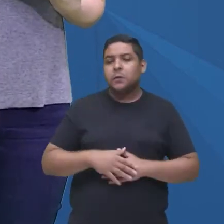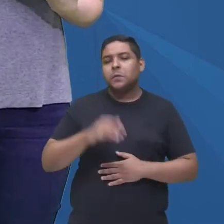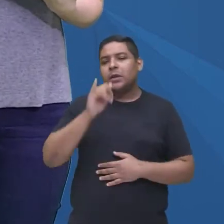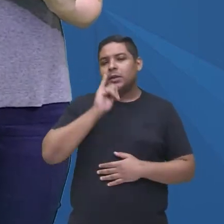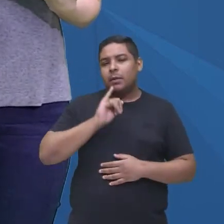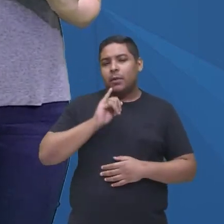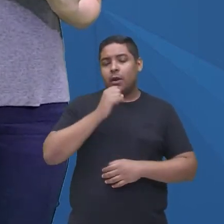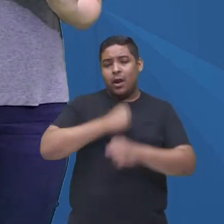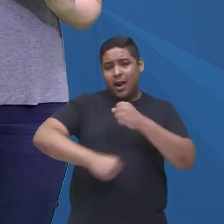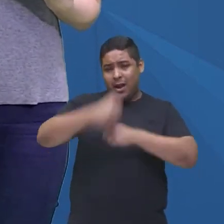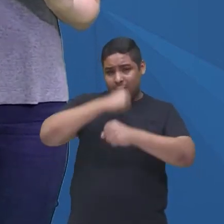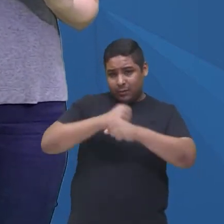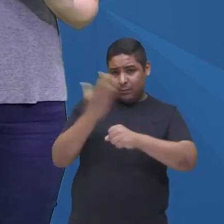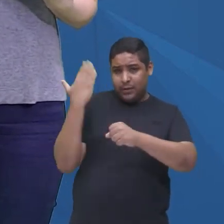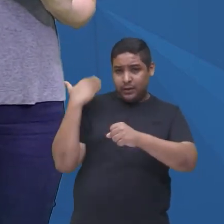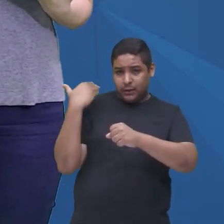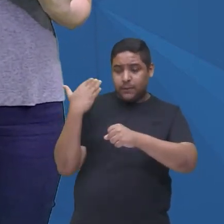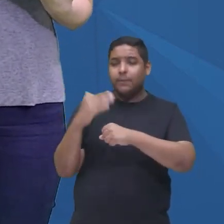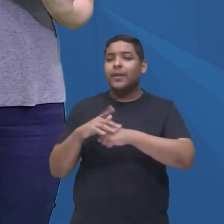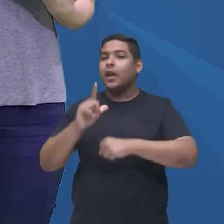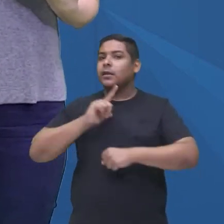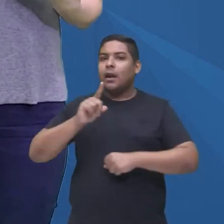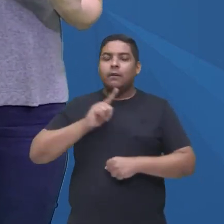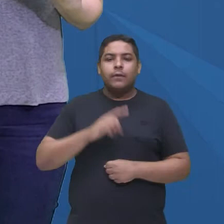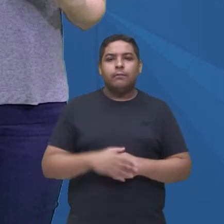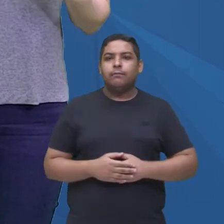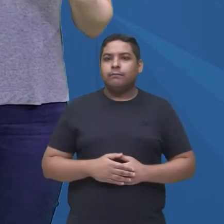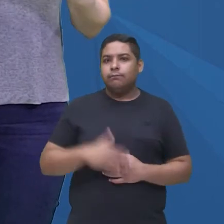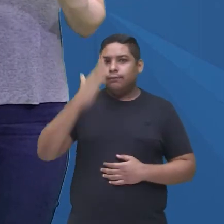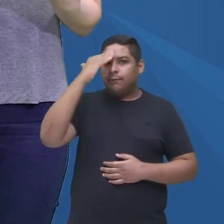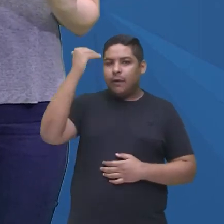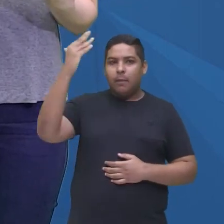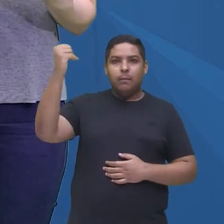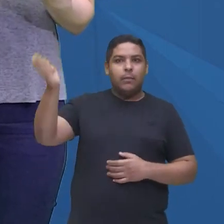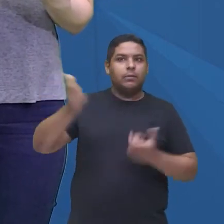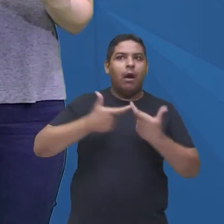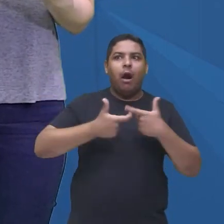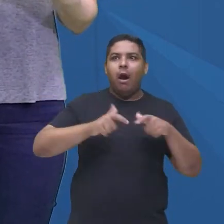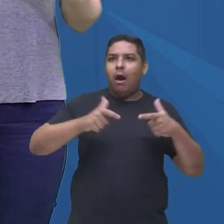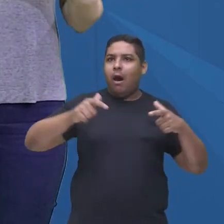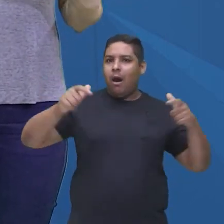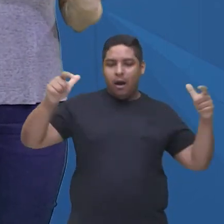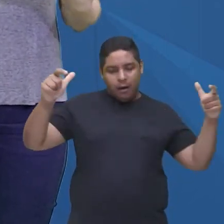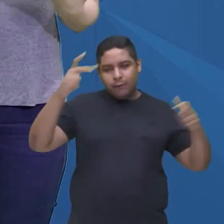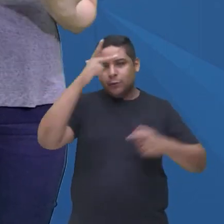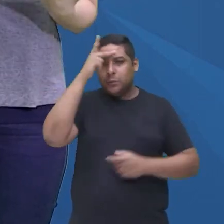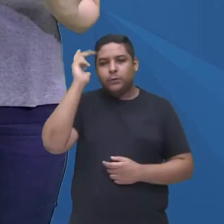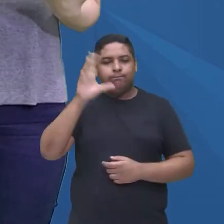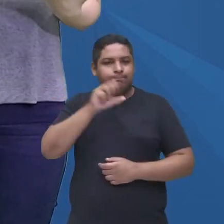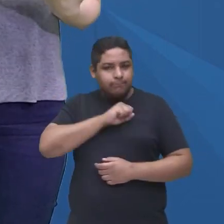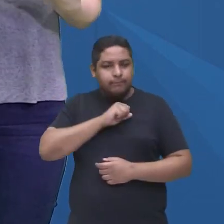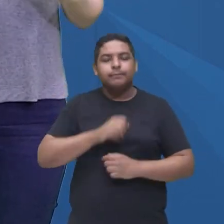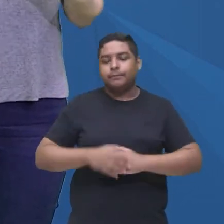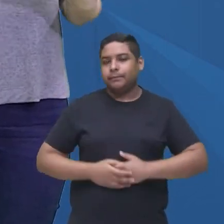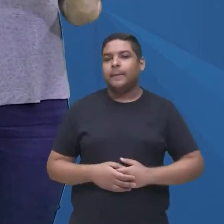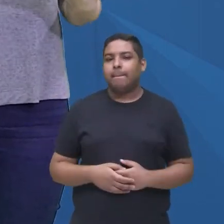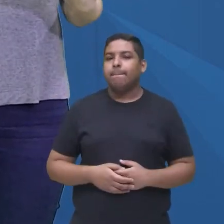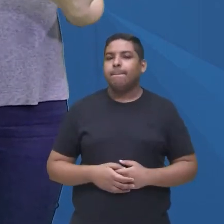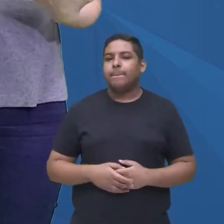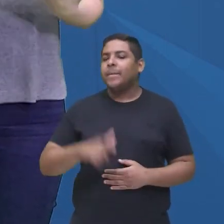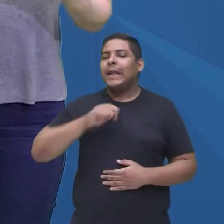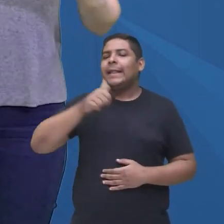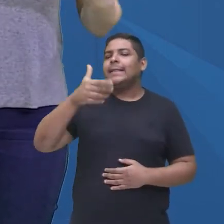o ano passado, que tiveram um sucesso estrondoso, mas se a gente fizer um recorte de tempo maior, por exemplo, em 10